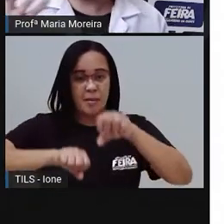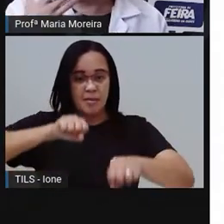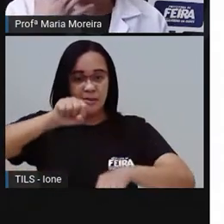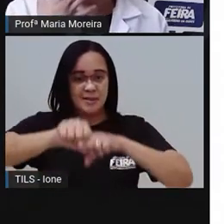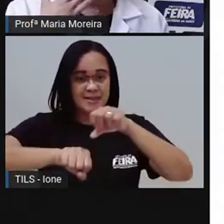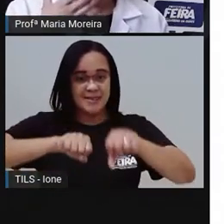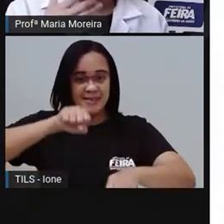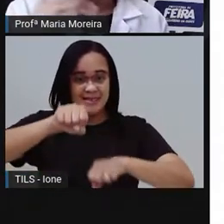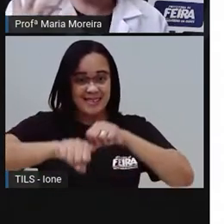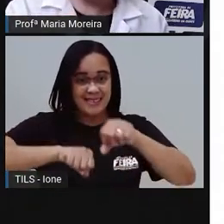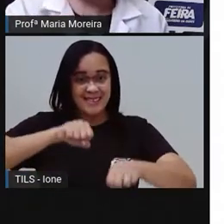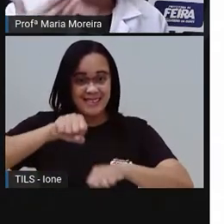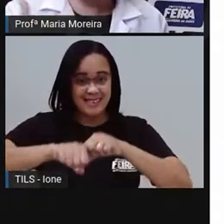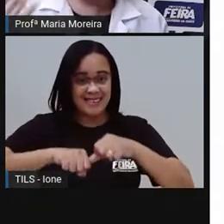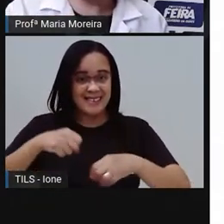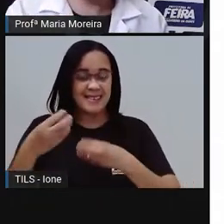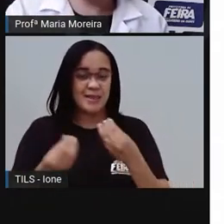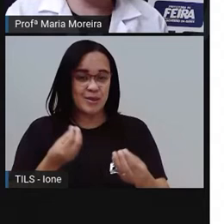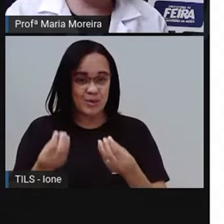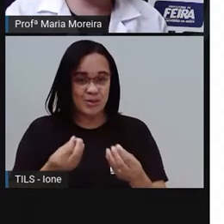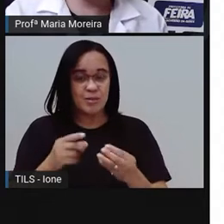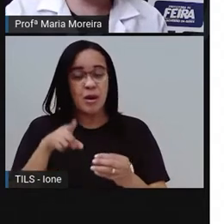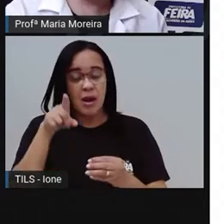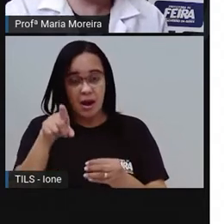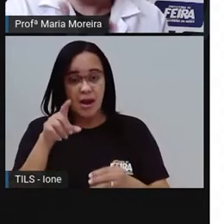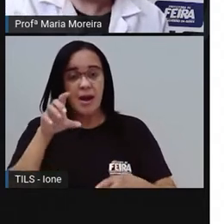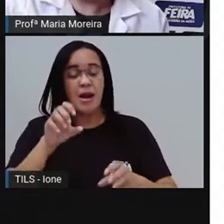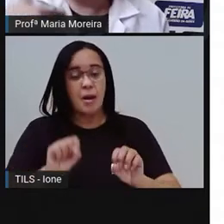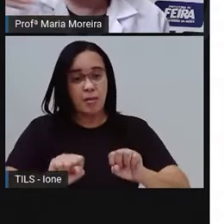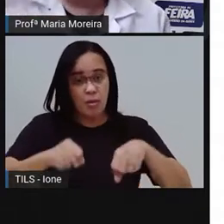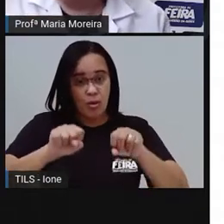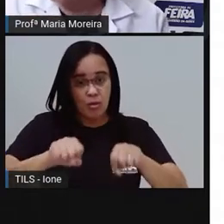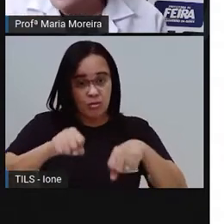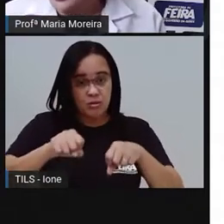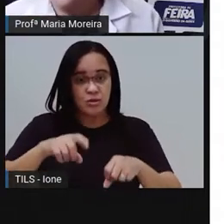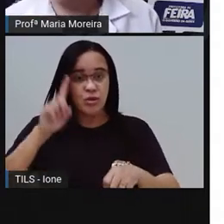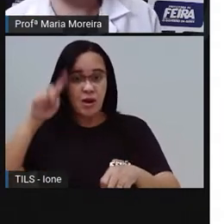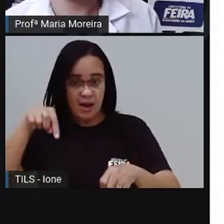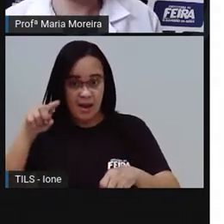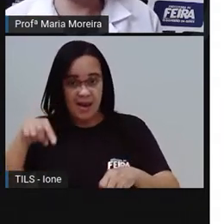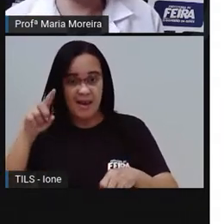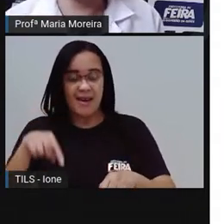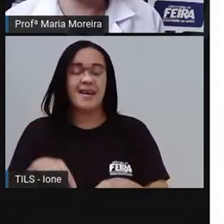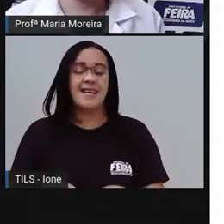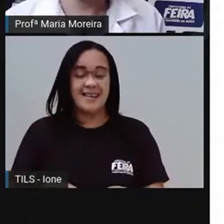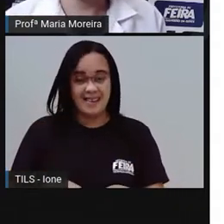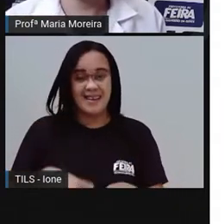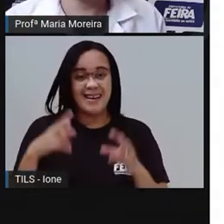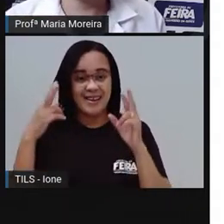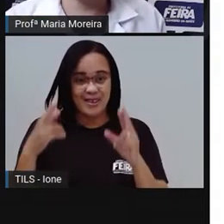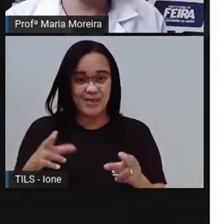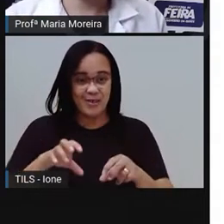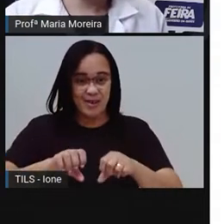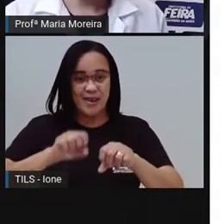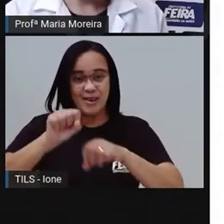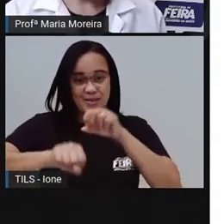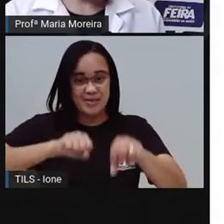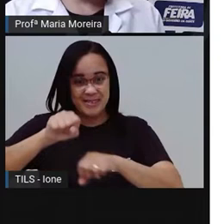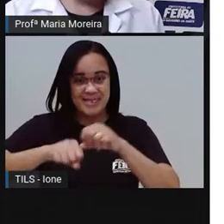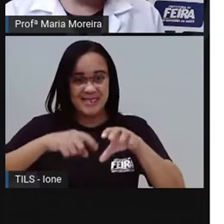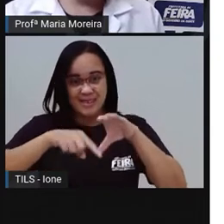moto? Não, que a moto é uma bicicleta com rodas e por isso motocicleta? Pois é. Vamos lá.